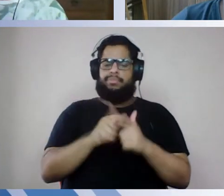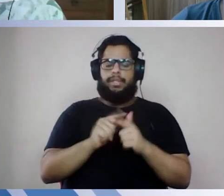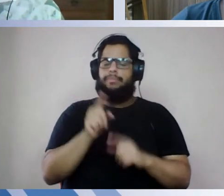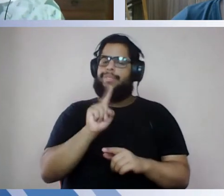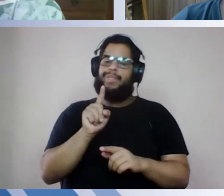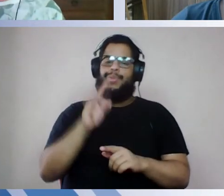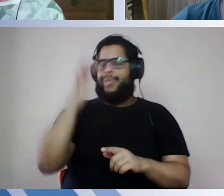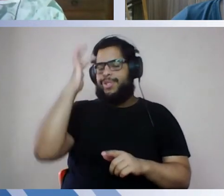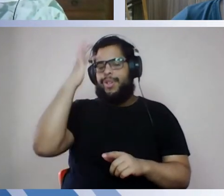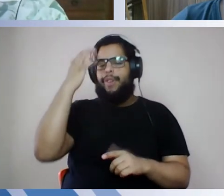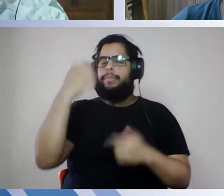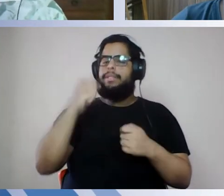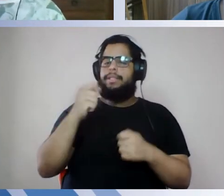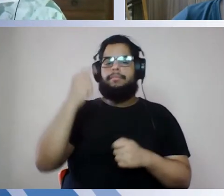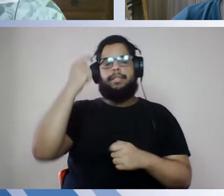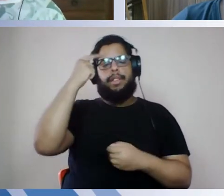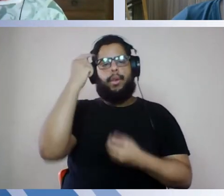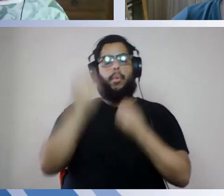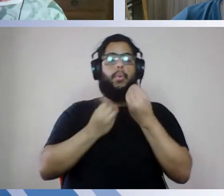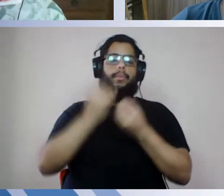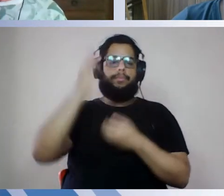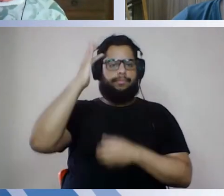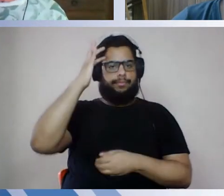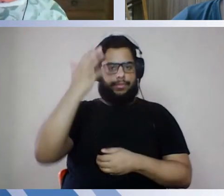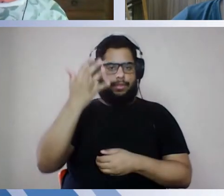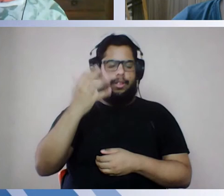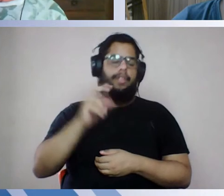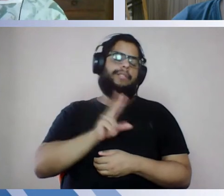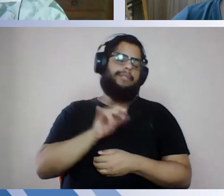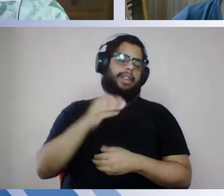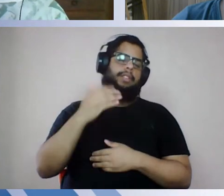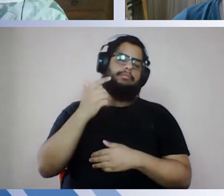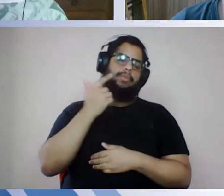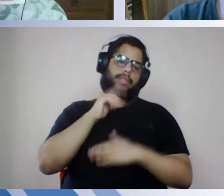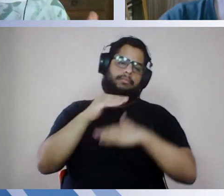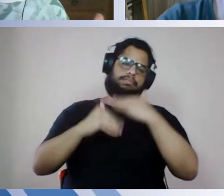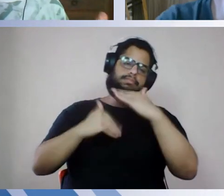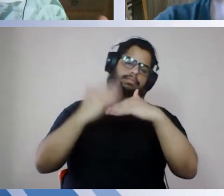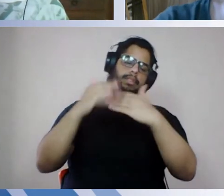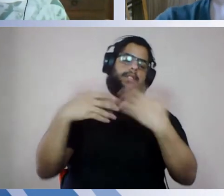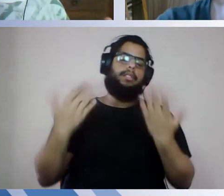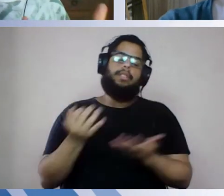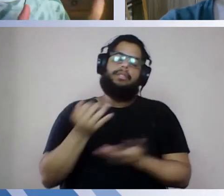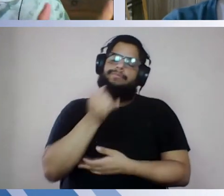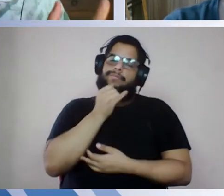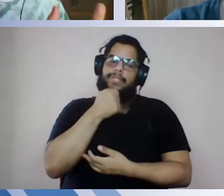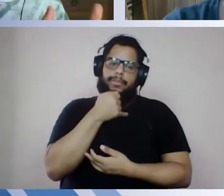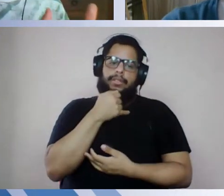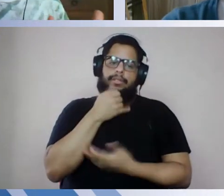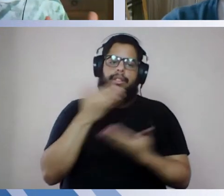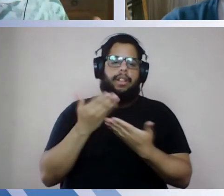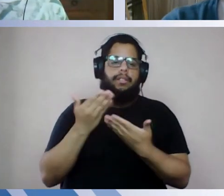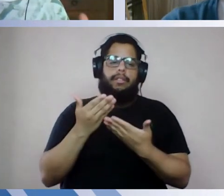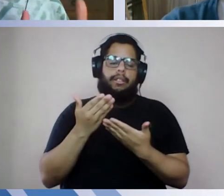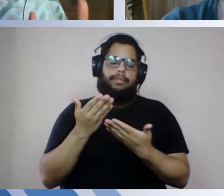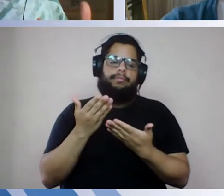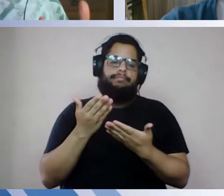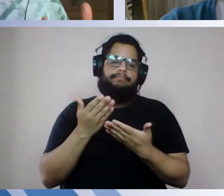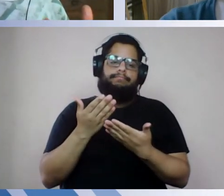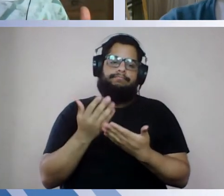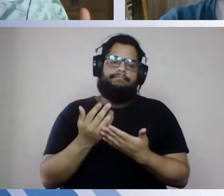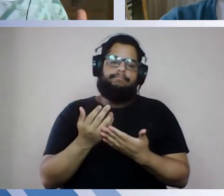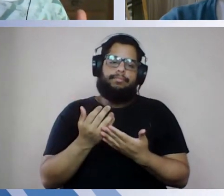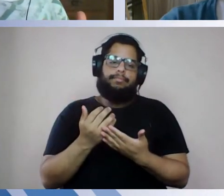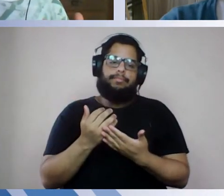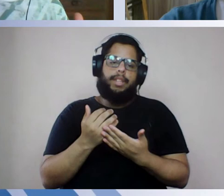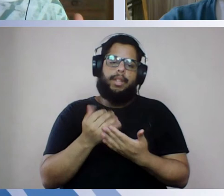não tem possibilidade, eu acho que nós vamos conseguir avançar, né, agora, infelizmente, está tudo represado, né, quer dizer,